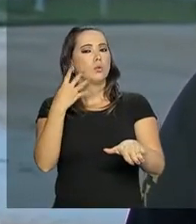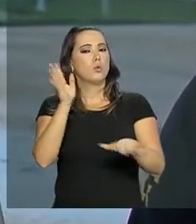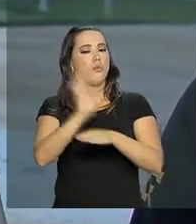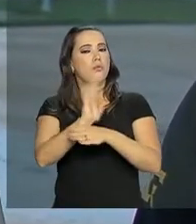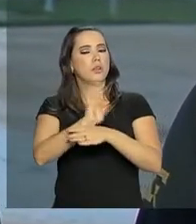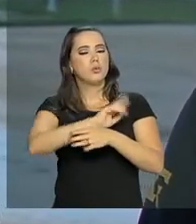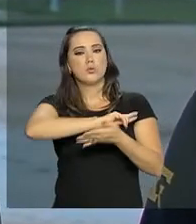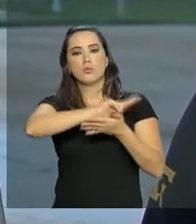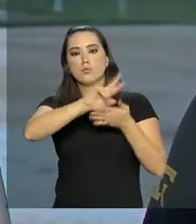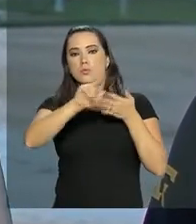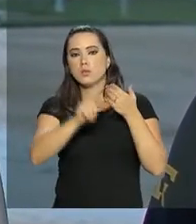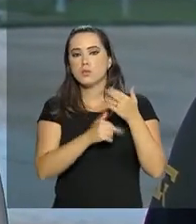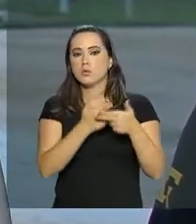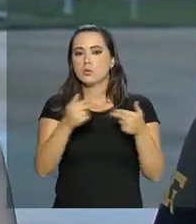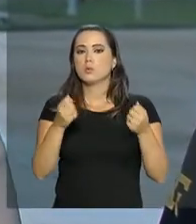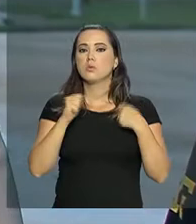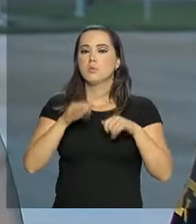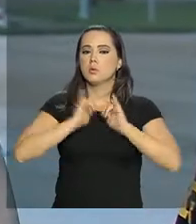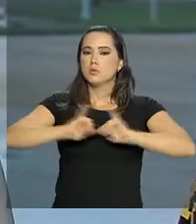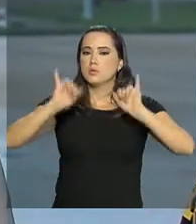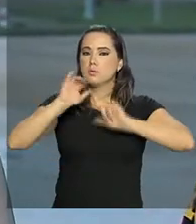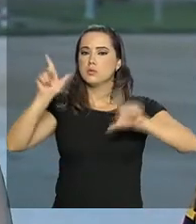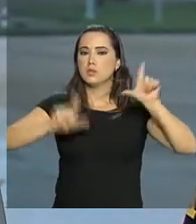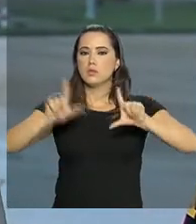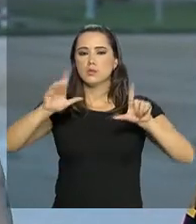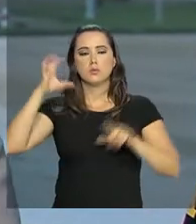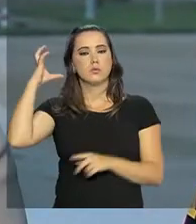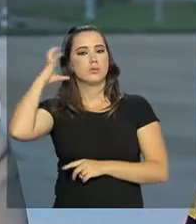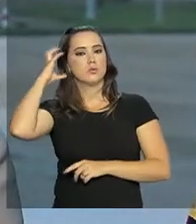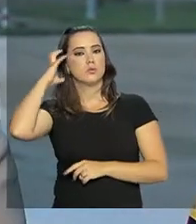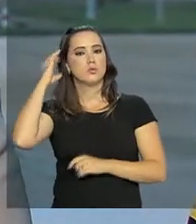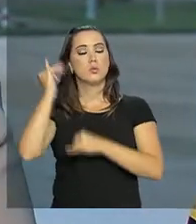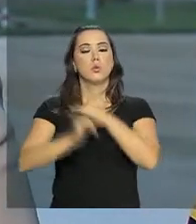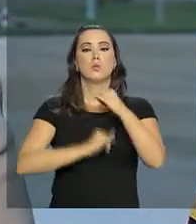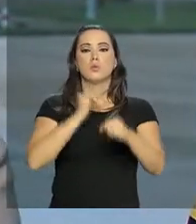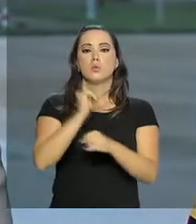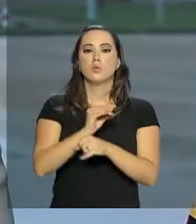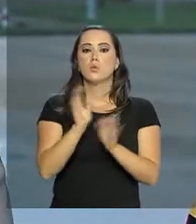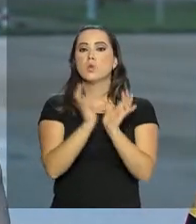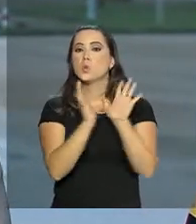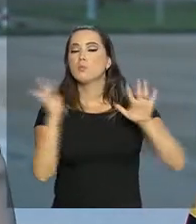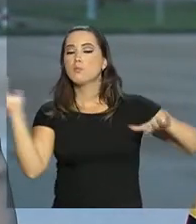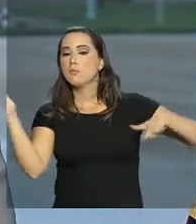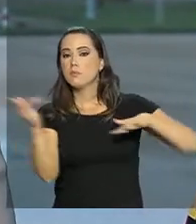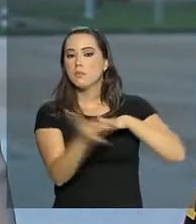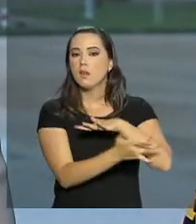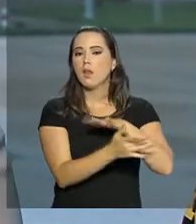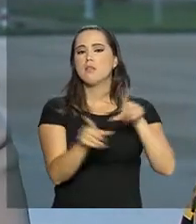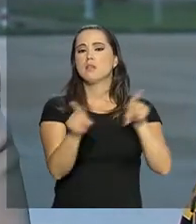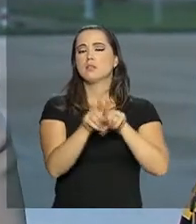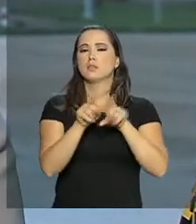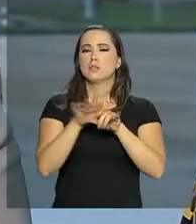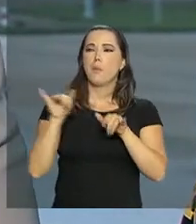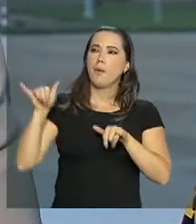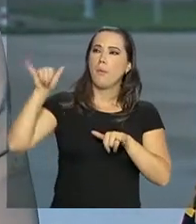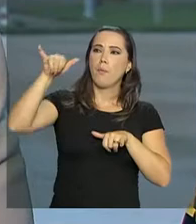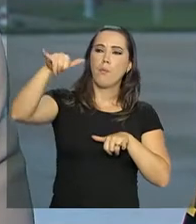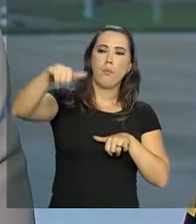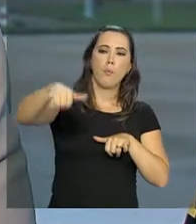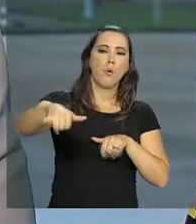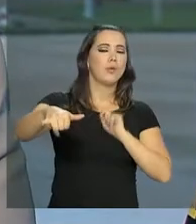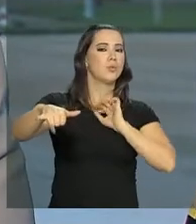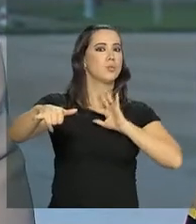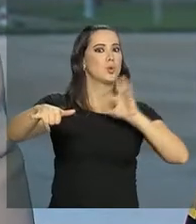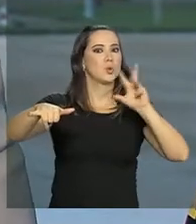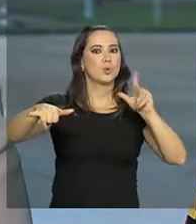e diversos materiais para ser veiculados nas TVs, rádios, internet, nas redes sociais, além de aeroportos de